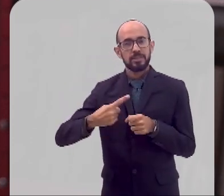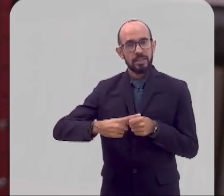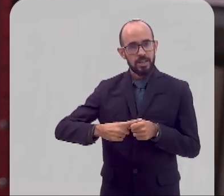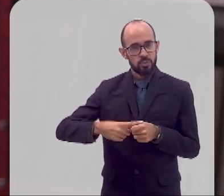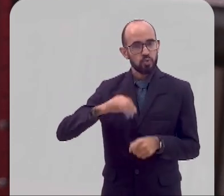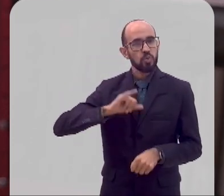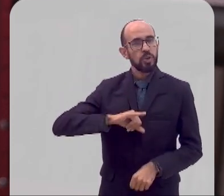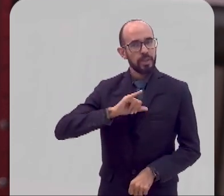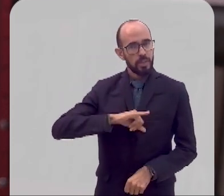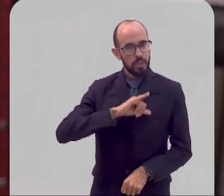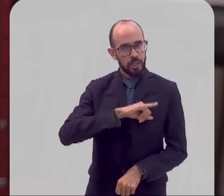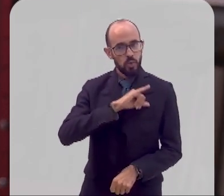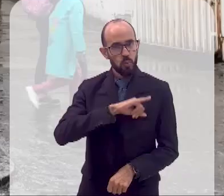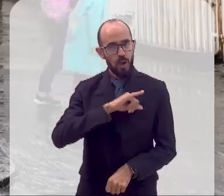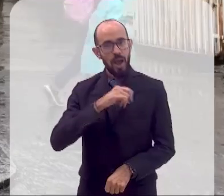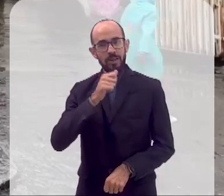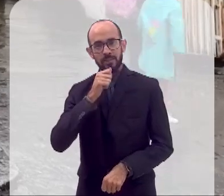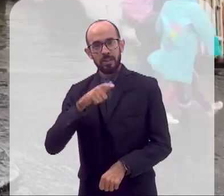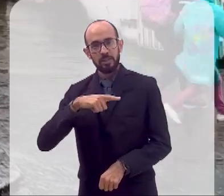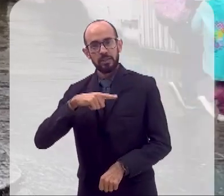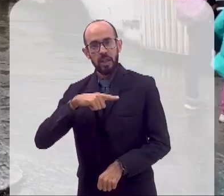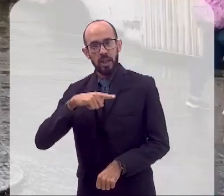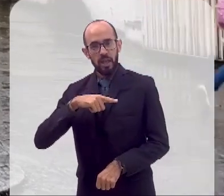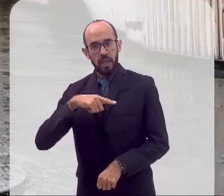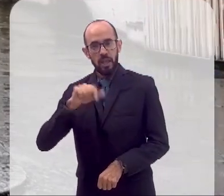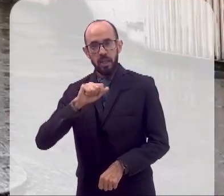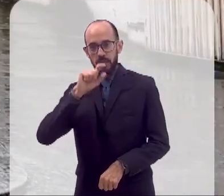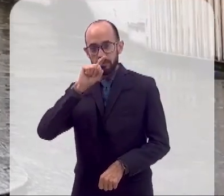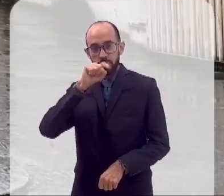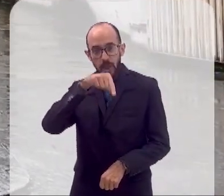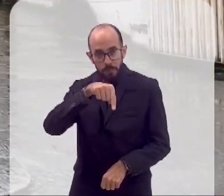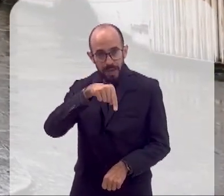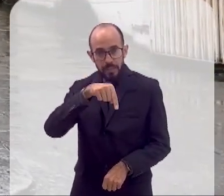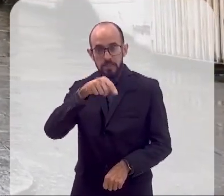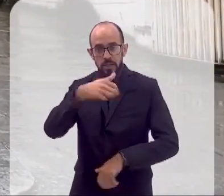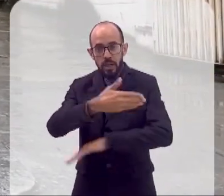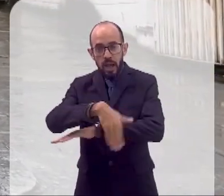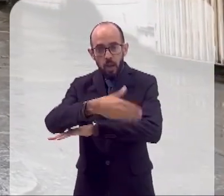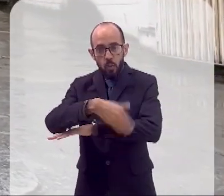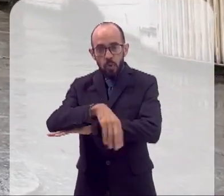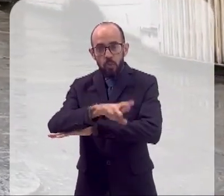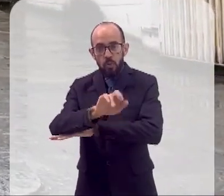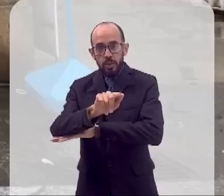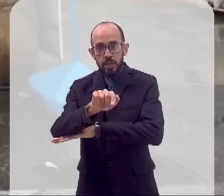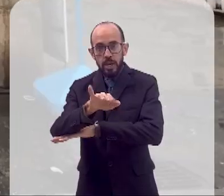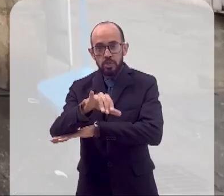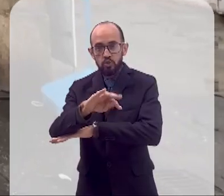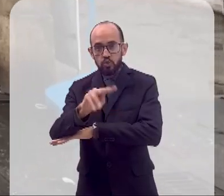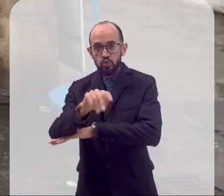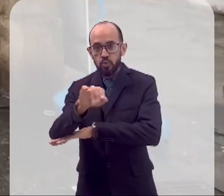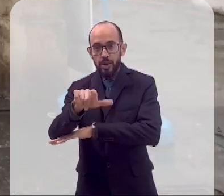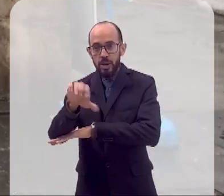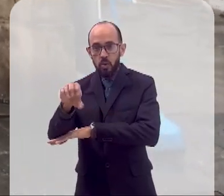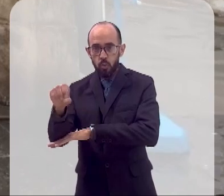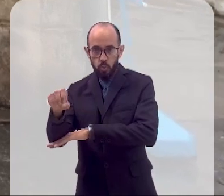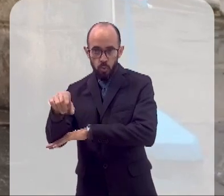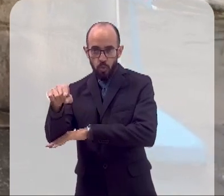nós temos alguns remanescentes. Nós temos ainda um remanescente na Rua do Riachuelo,